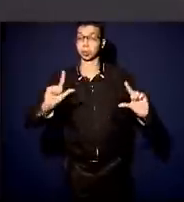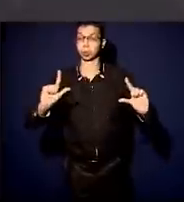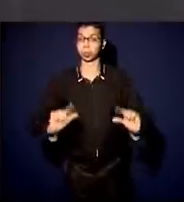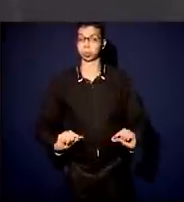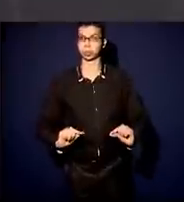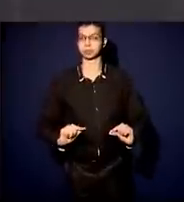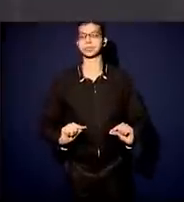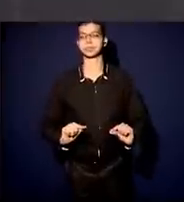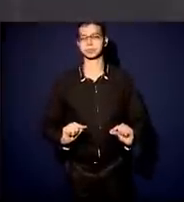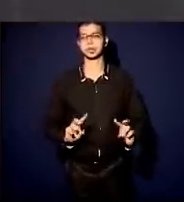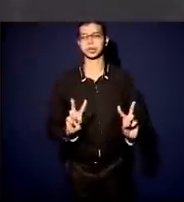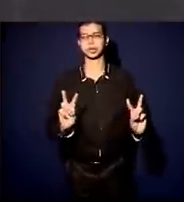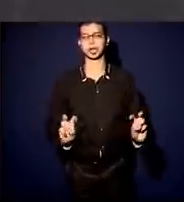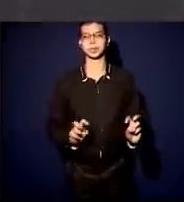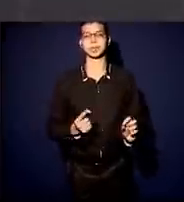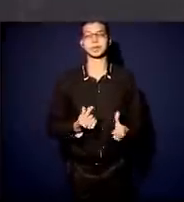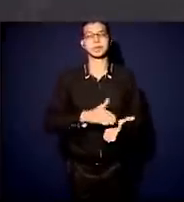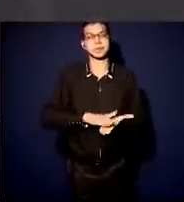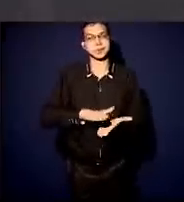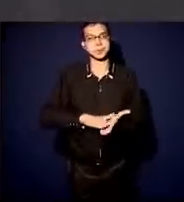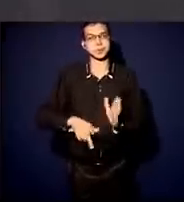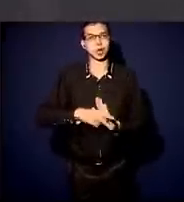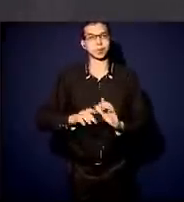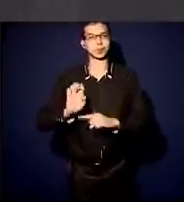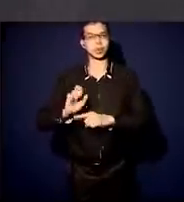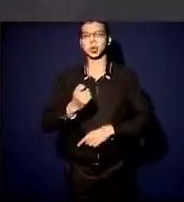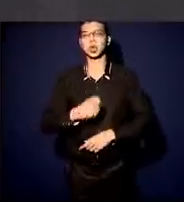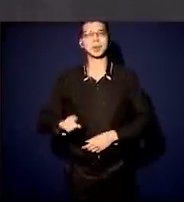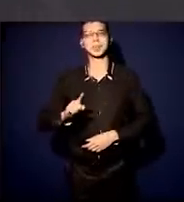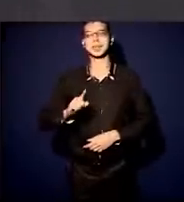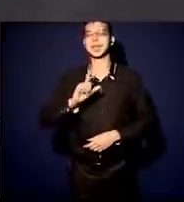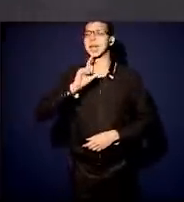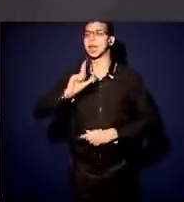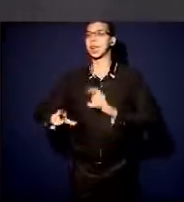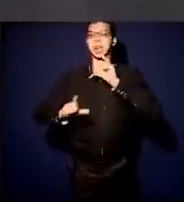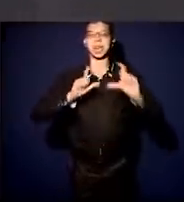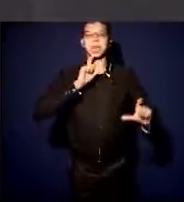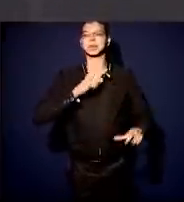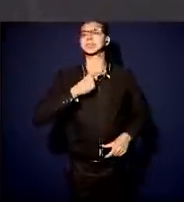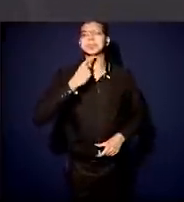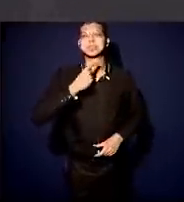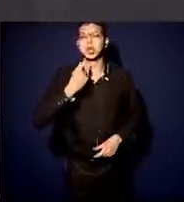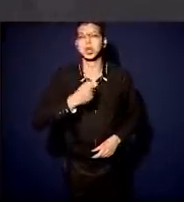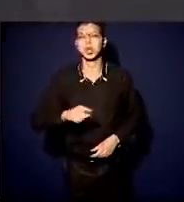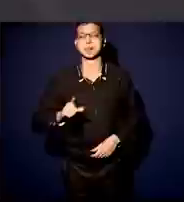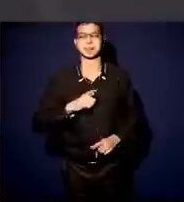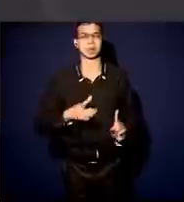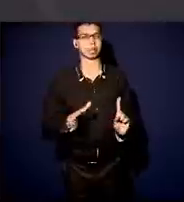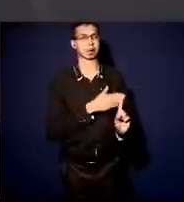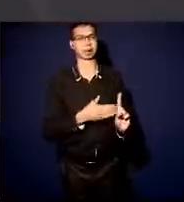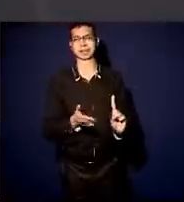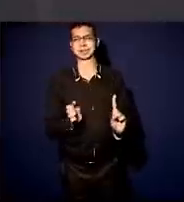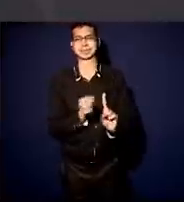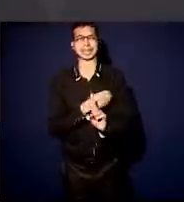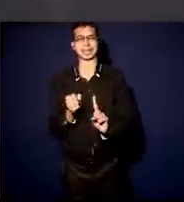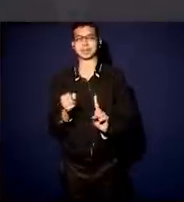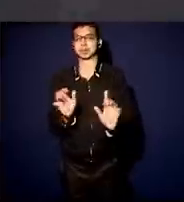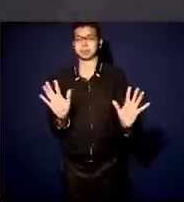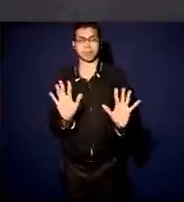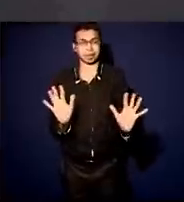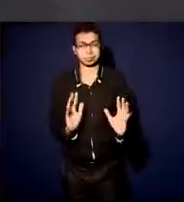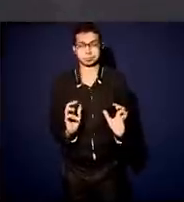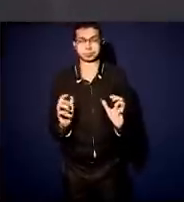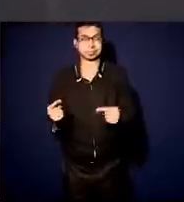corrente líquida do Estado com a folha de pagamento, sem precisar xingar ninguém, passar por cima de ninguém, bater em alguém ou qualquer outra coisa,